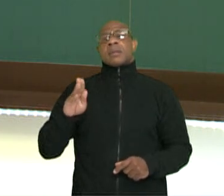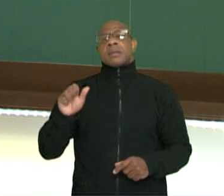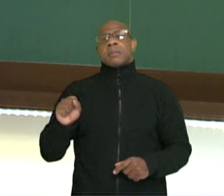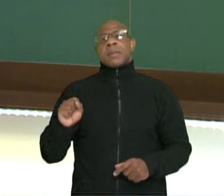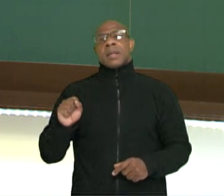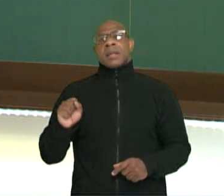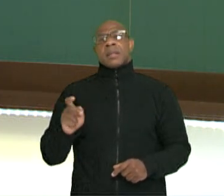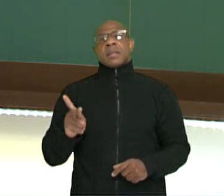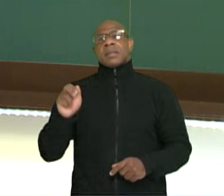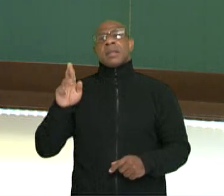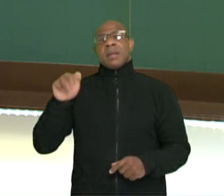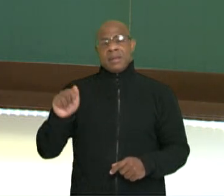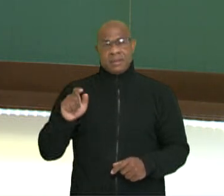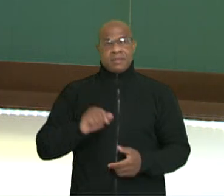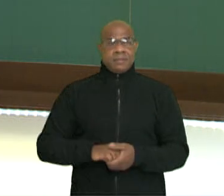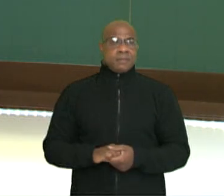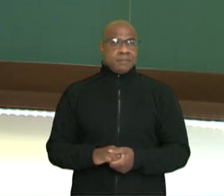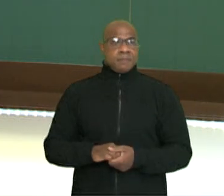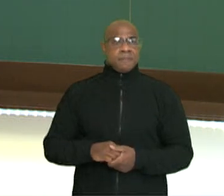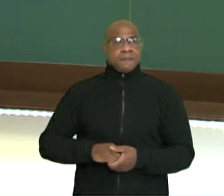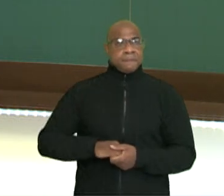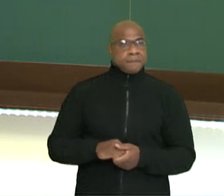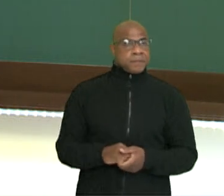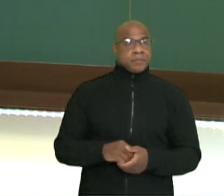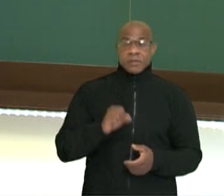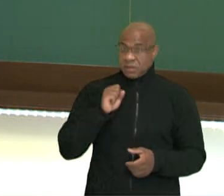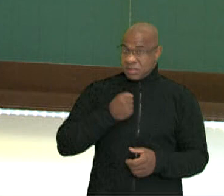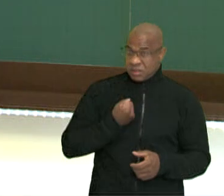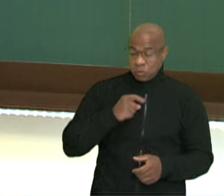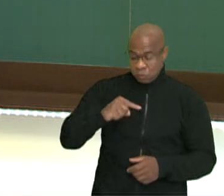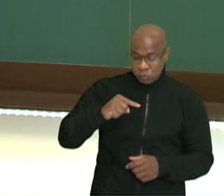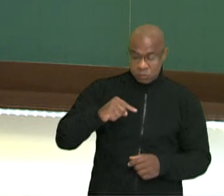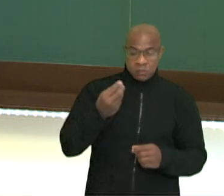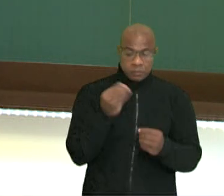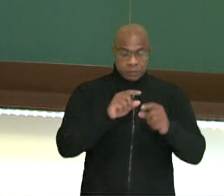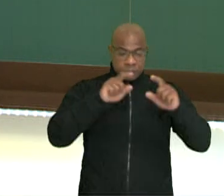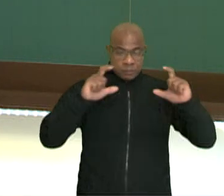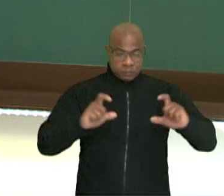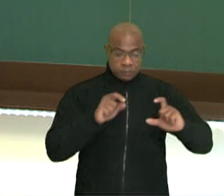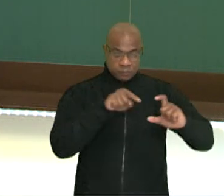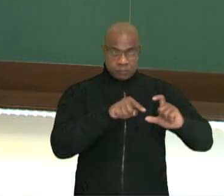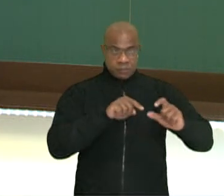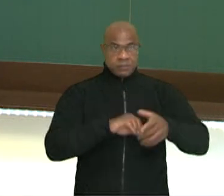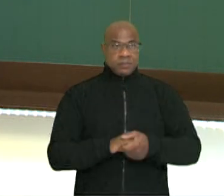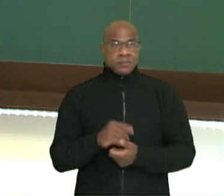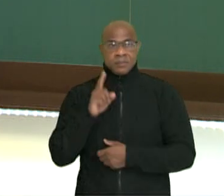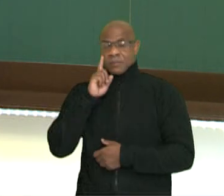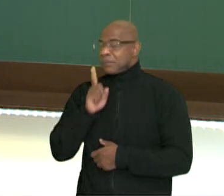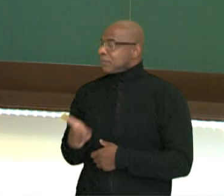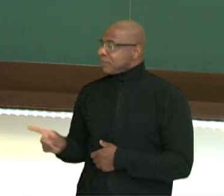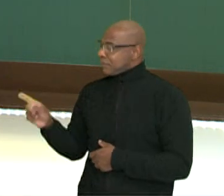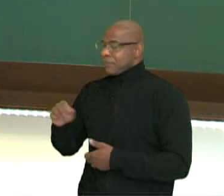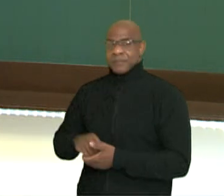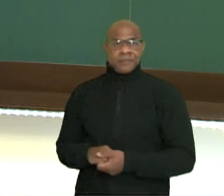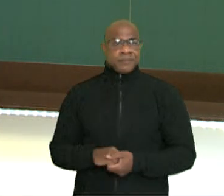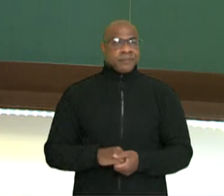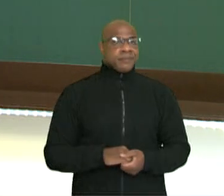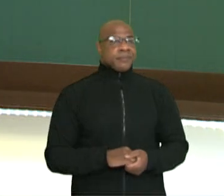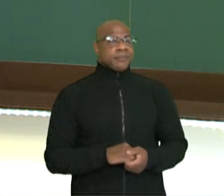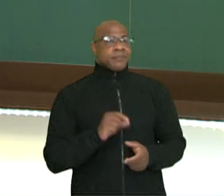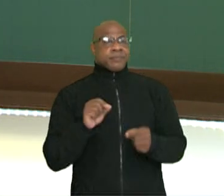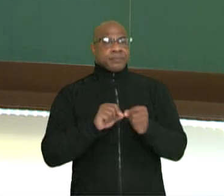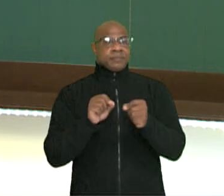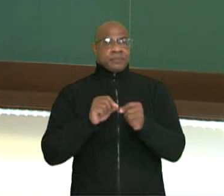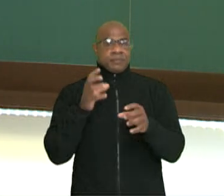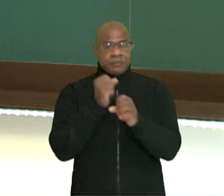Lembrando que quando for negativo, substituiu entre parênteses. Menos 4 vezes o A1, o C é 225. Fazendo